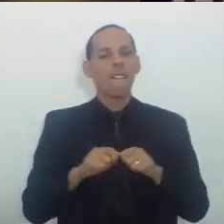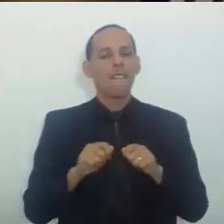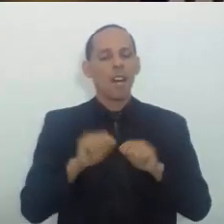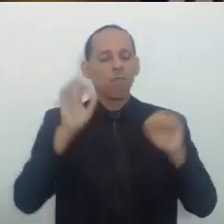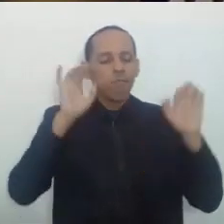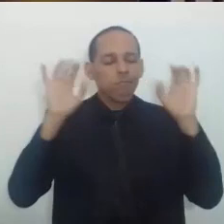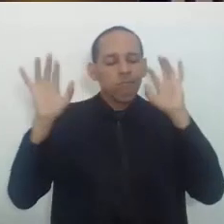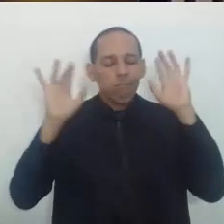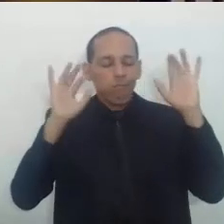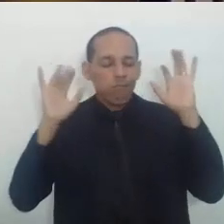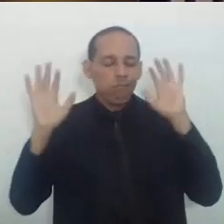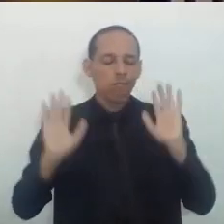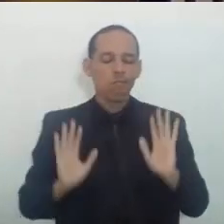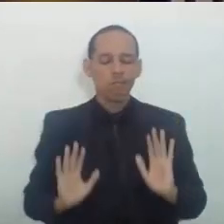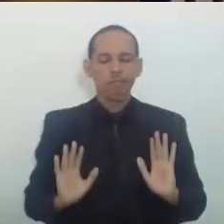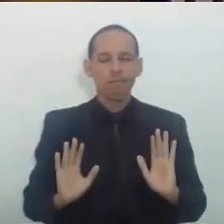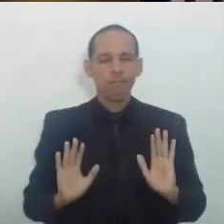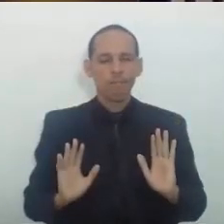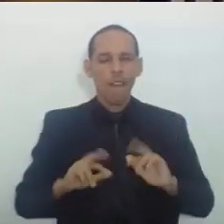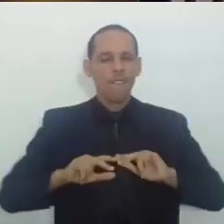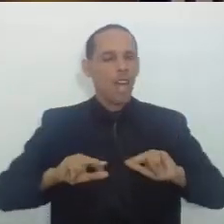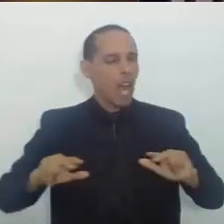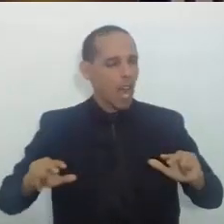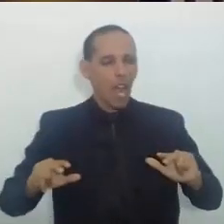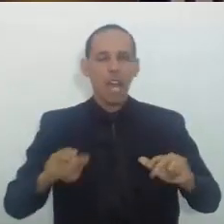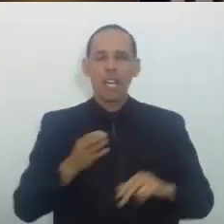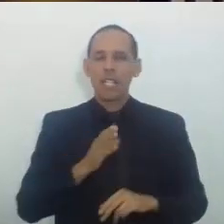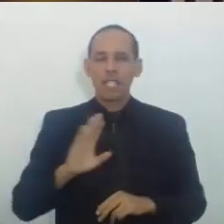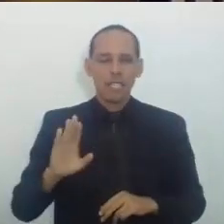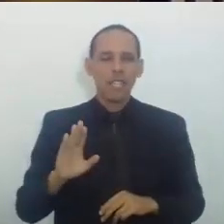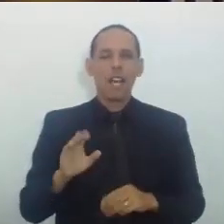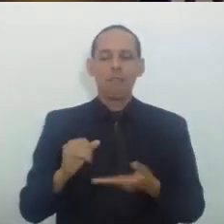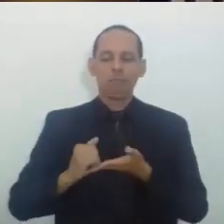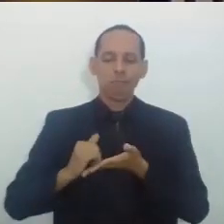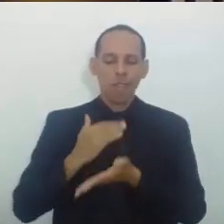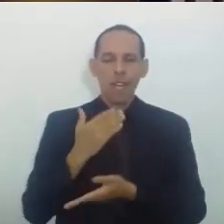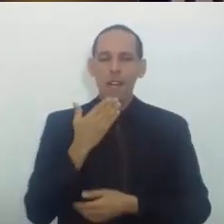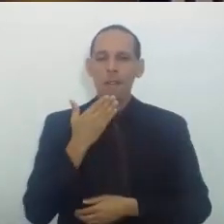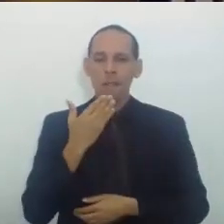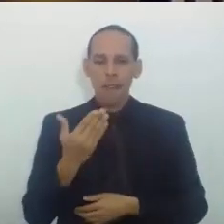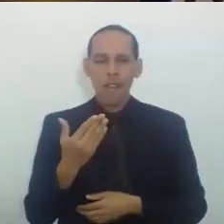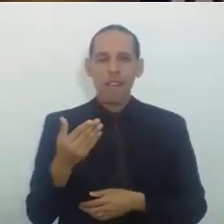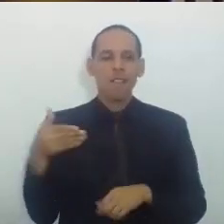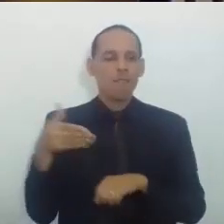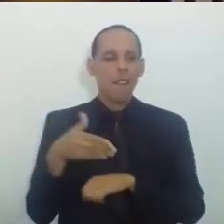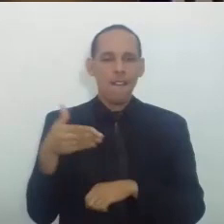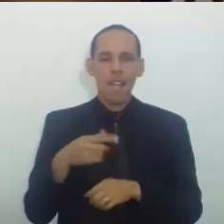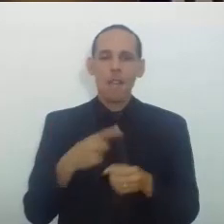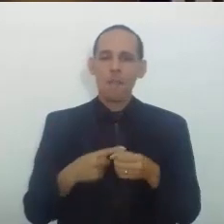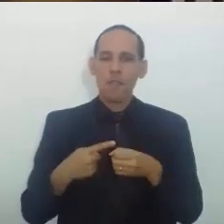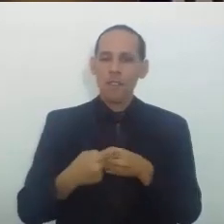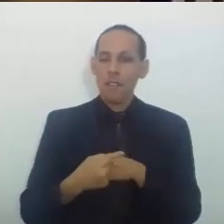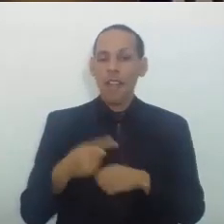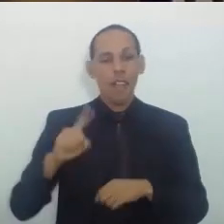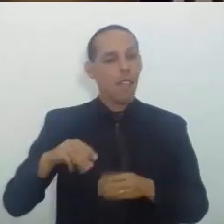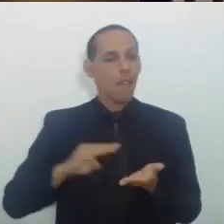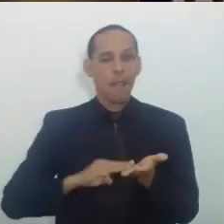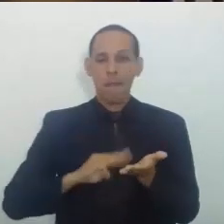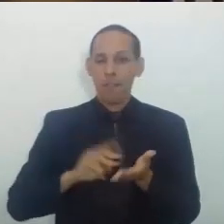Vários candidatos Que pediram Isoneração De cargo Que ocupavam Nos municípios E nos estados Como exemplo Membro da guarda Municipal